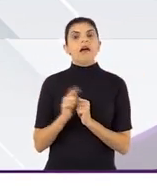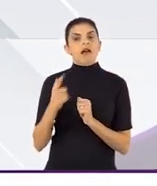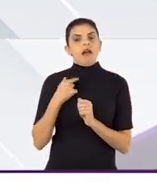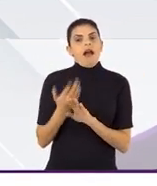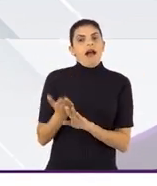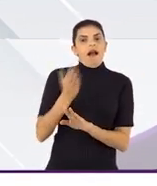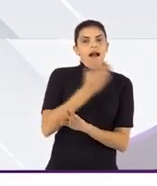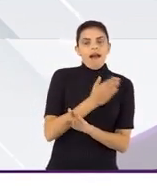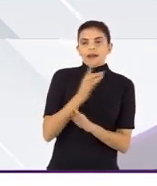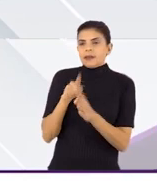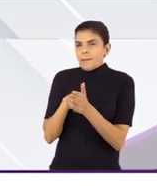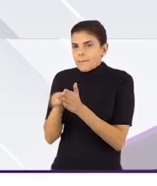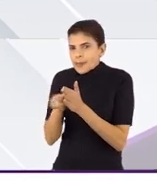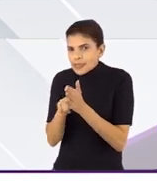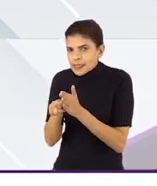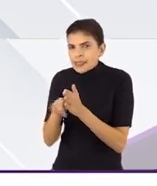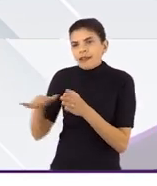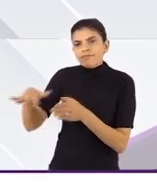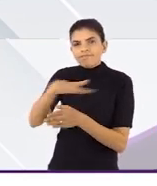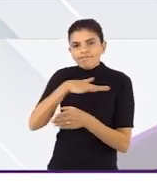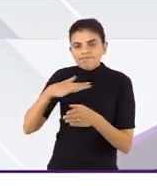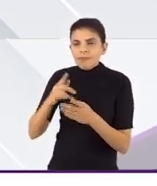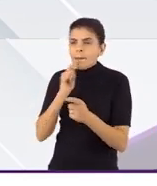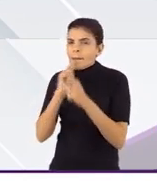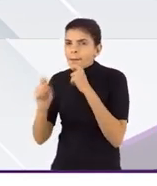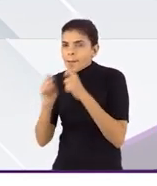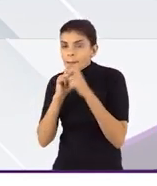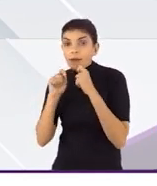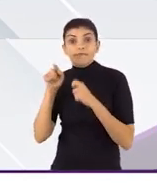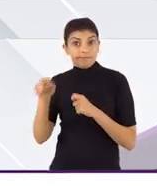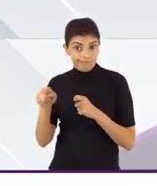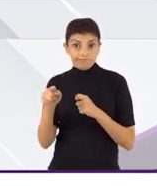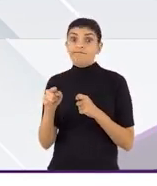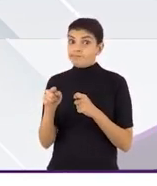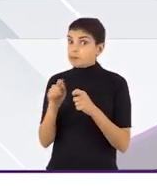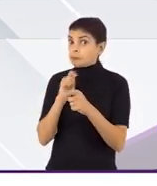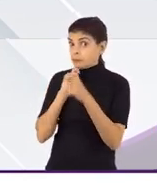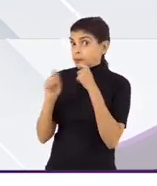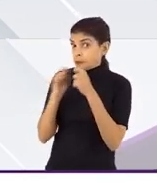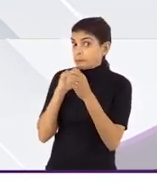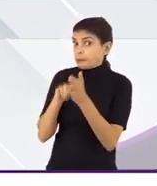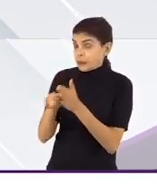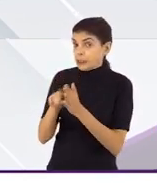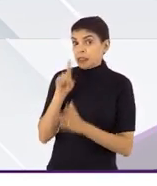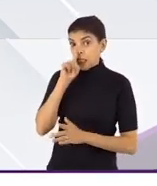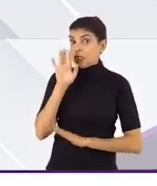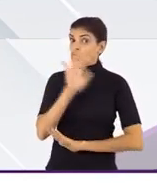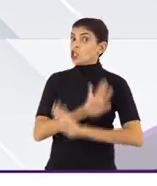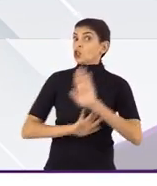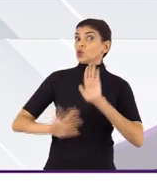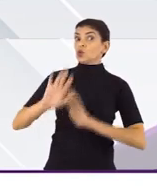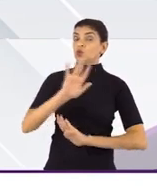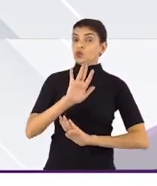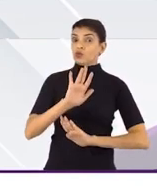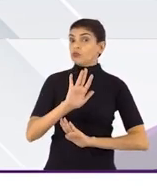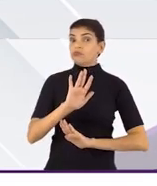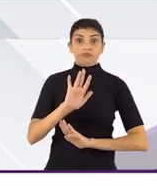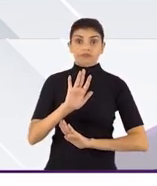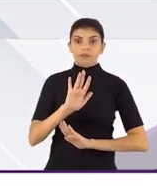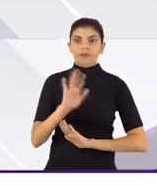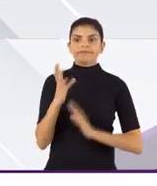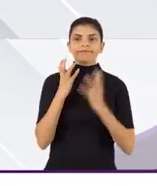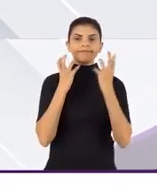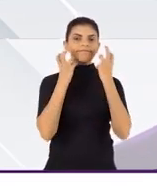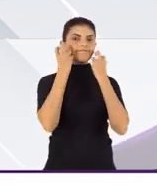com mulheres dentro dos seus lares. Esta é uma pesquisa que ela tem um risco em